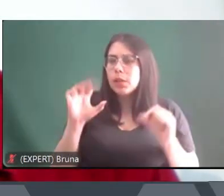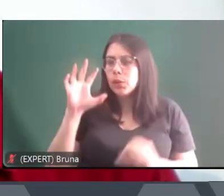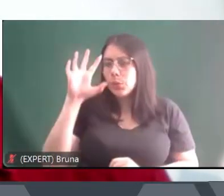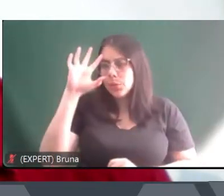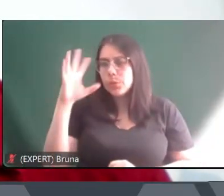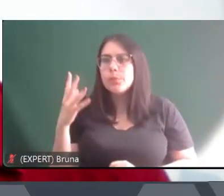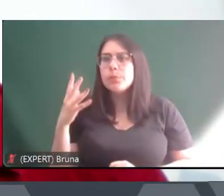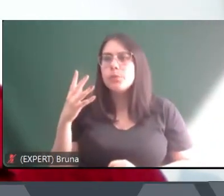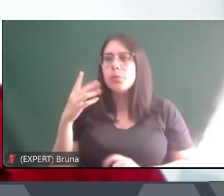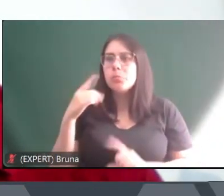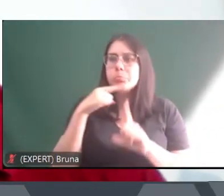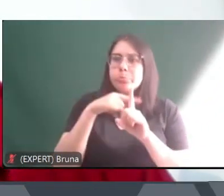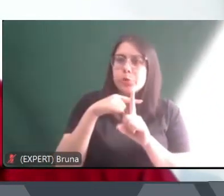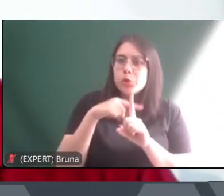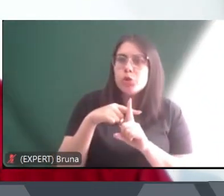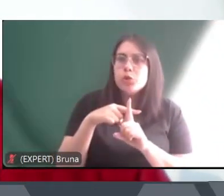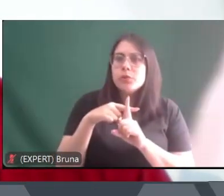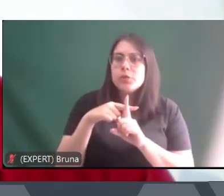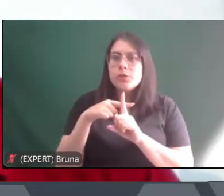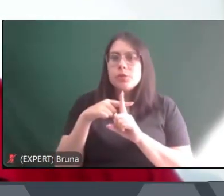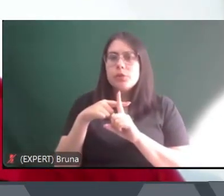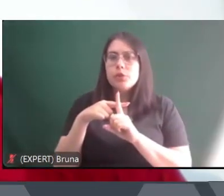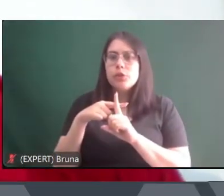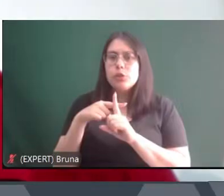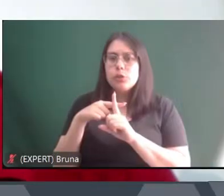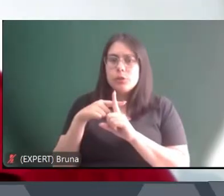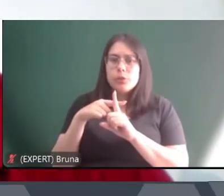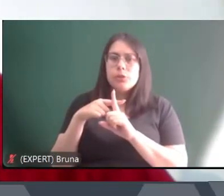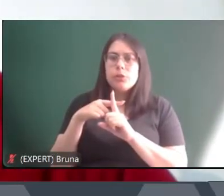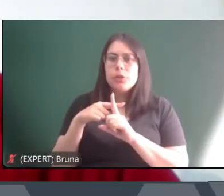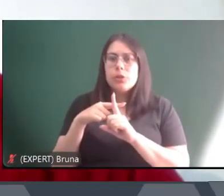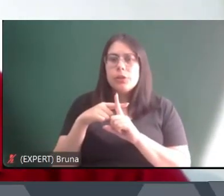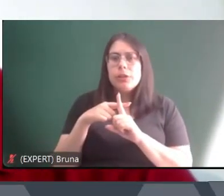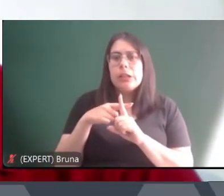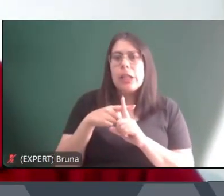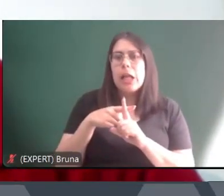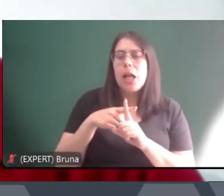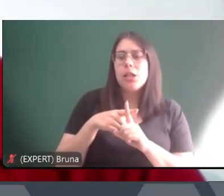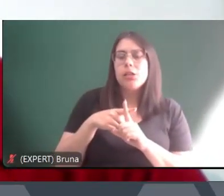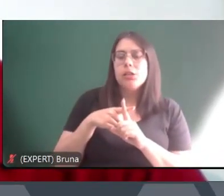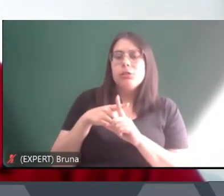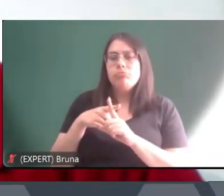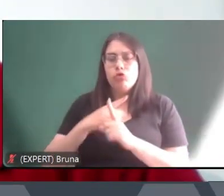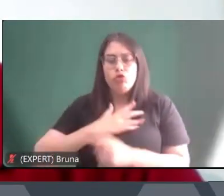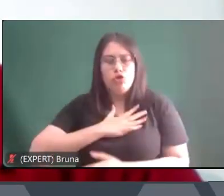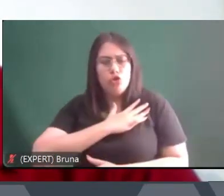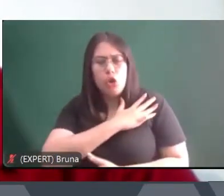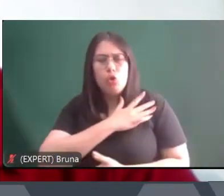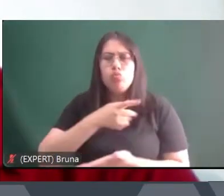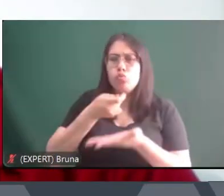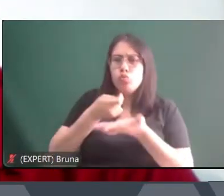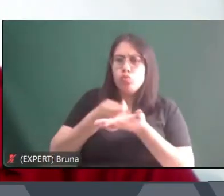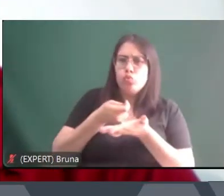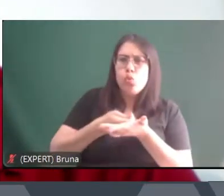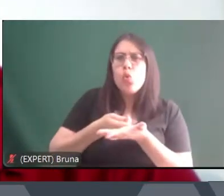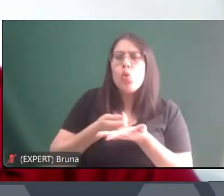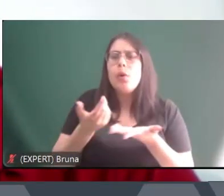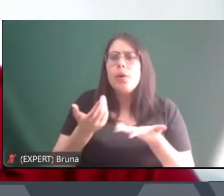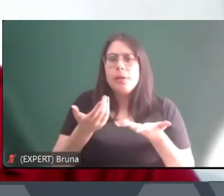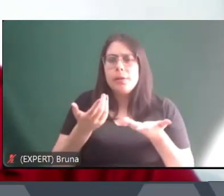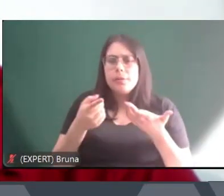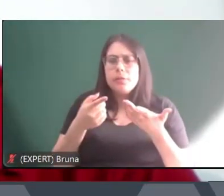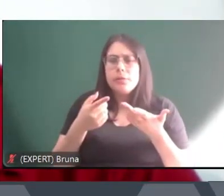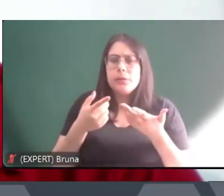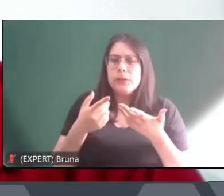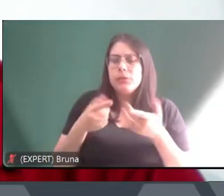otimismo no pós-ditadura e com o surgimento de uma Constituição cidadã, feita